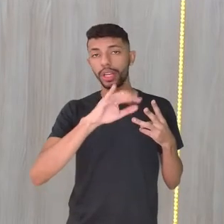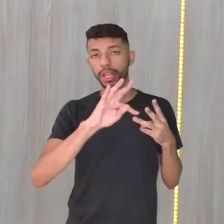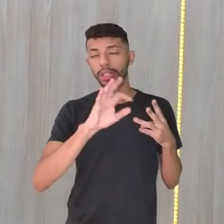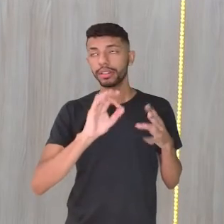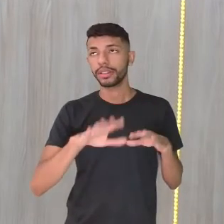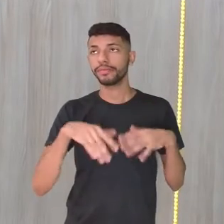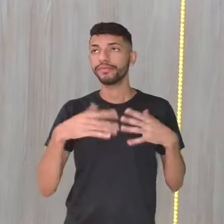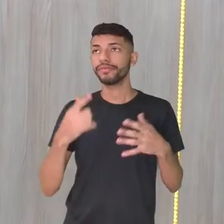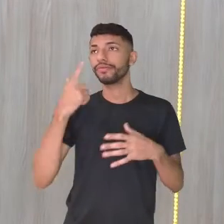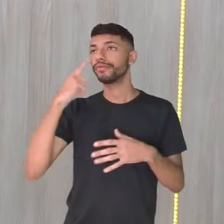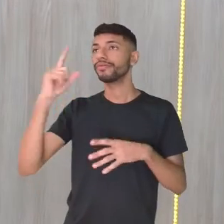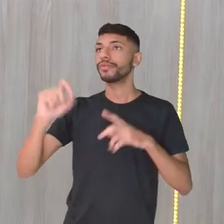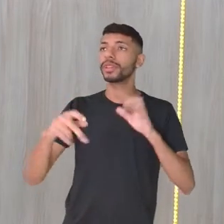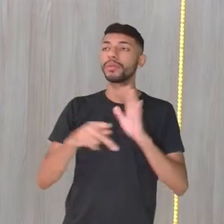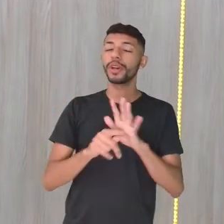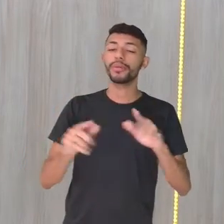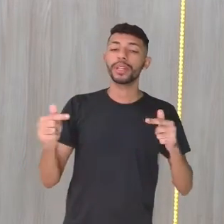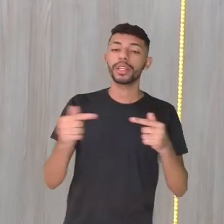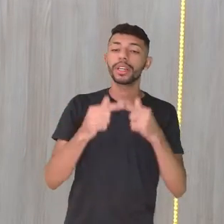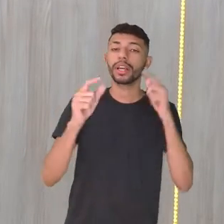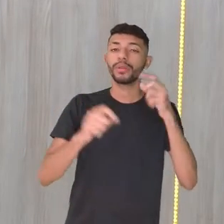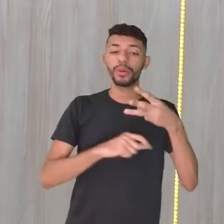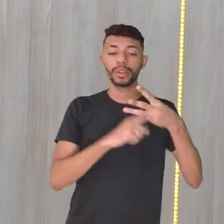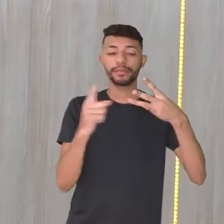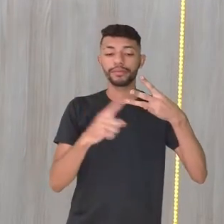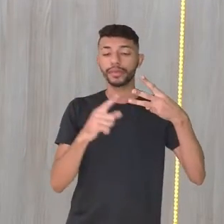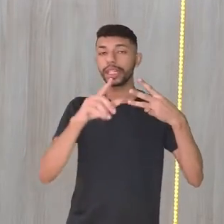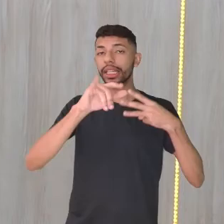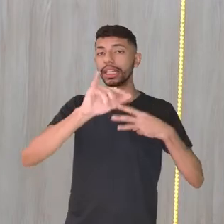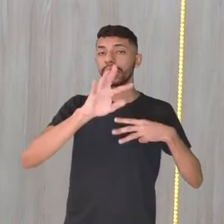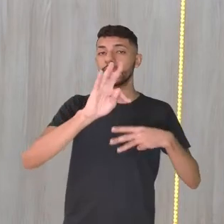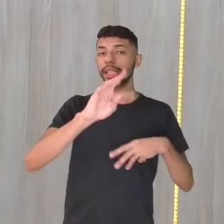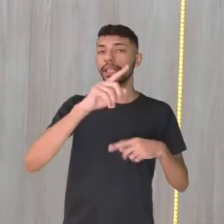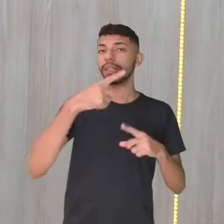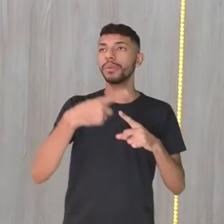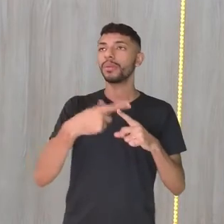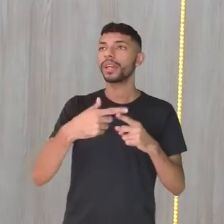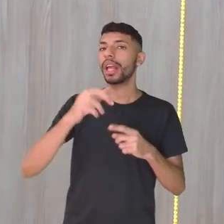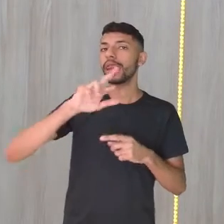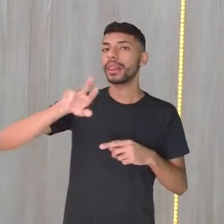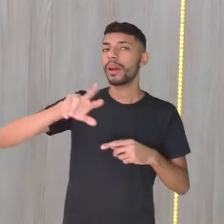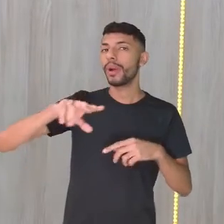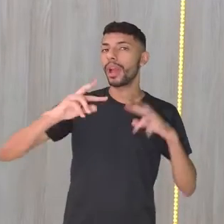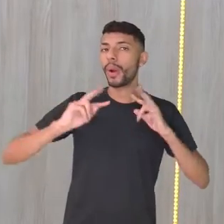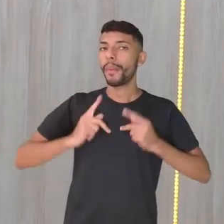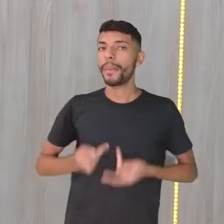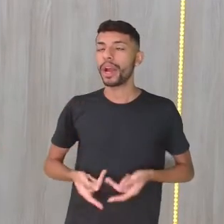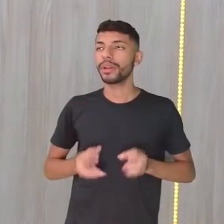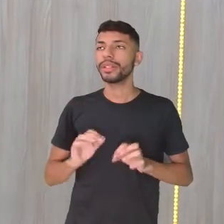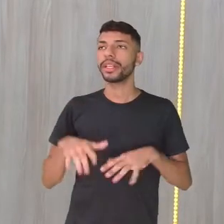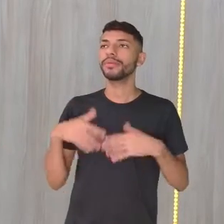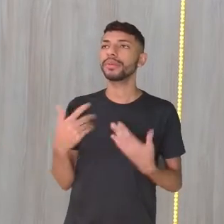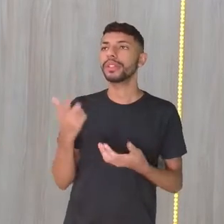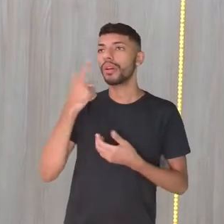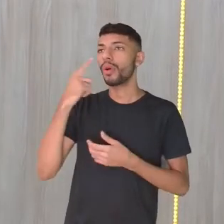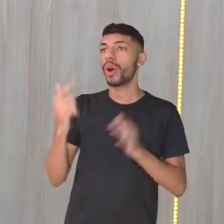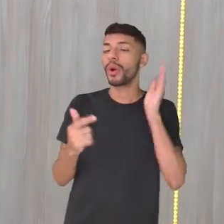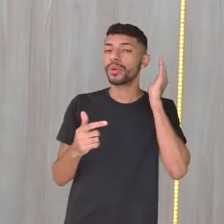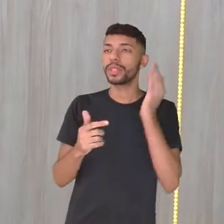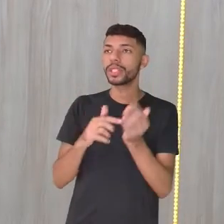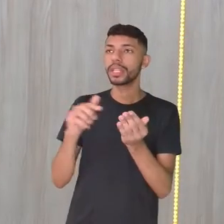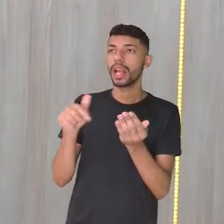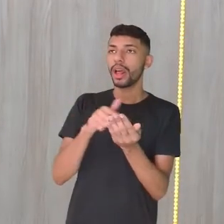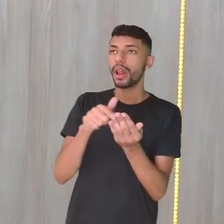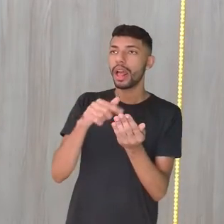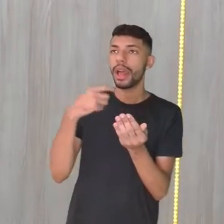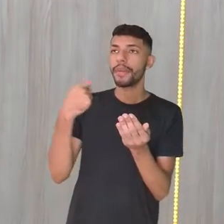No caso, equivalente a it. O ele aqui não é seres humanos. Então, esse, o celular Ericsson, vai ter que ter um